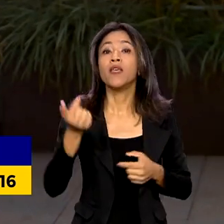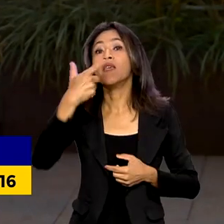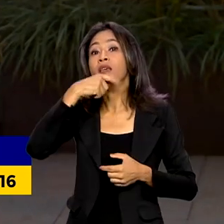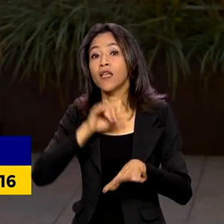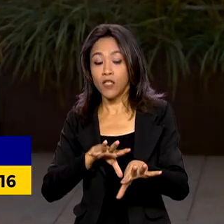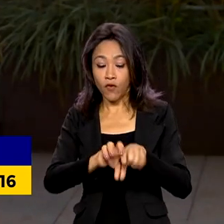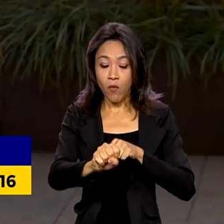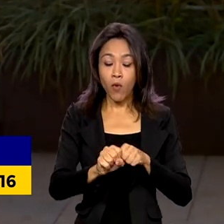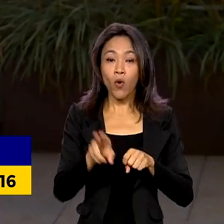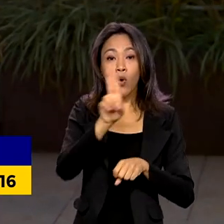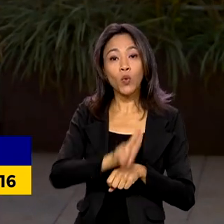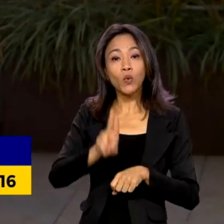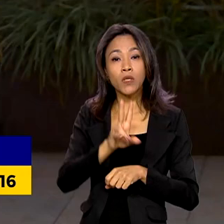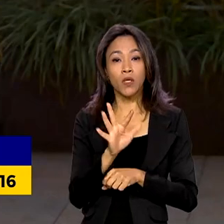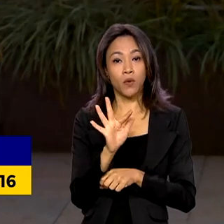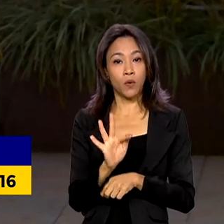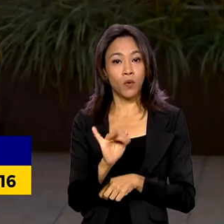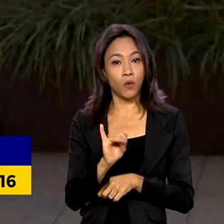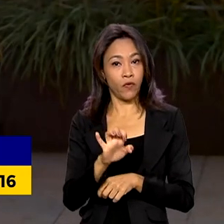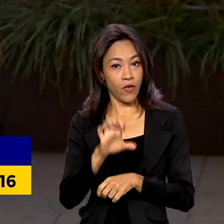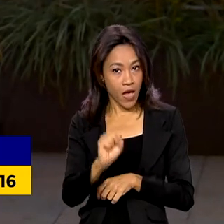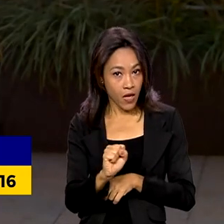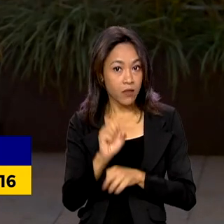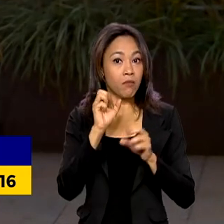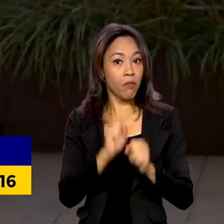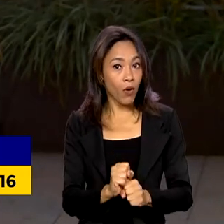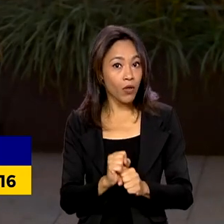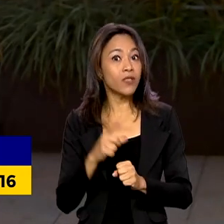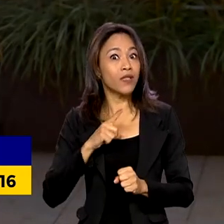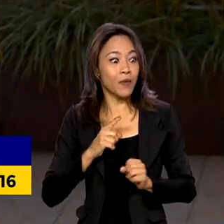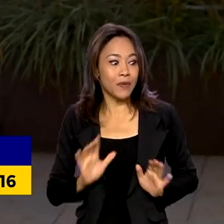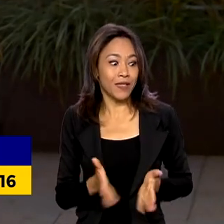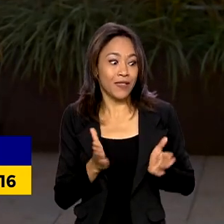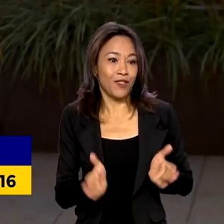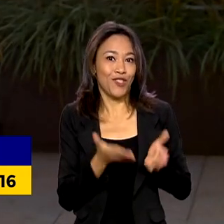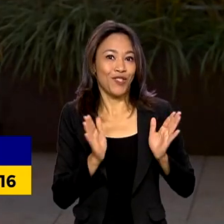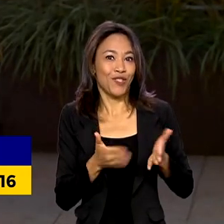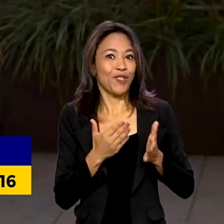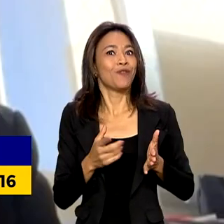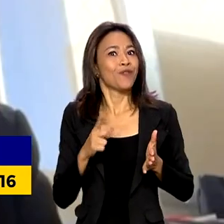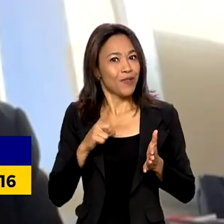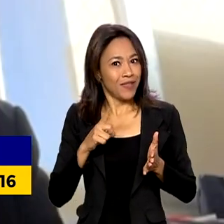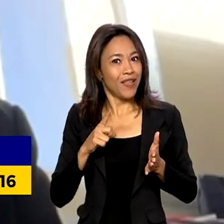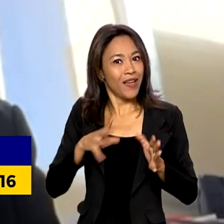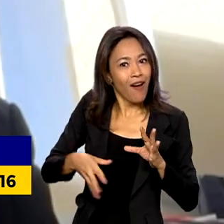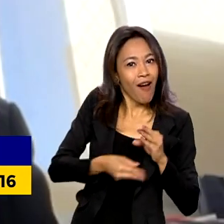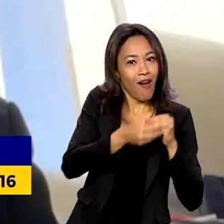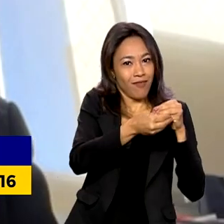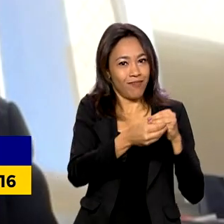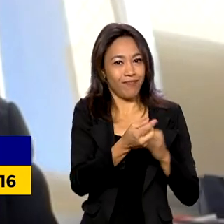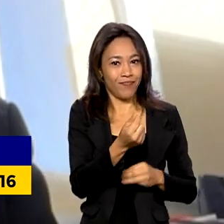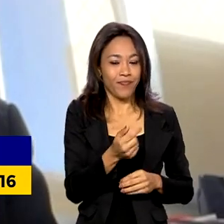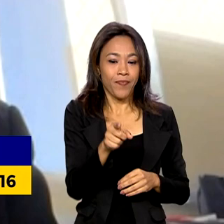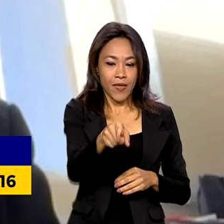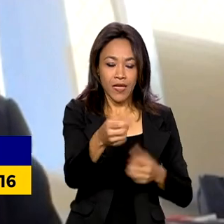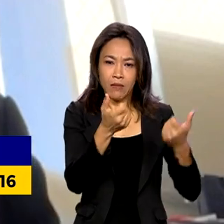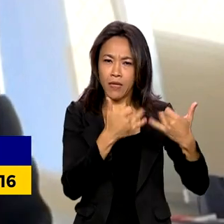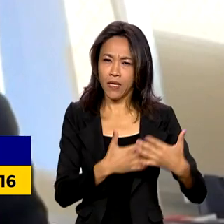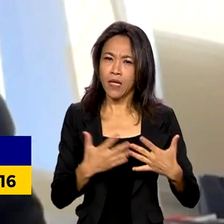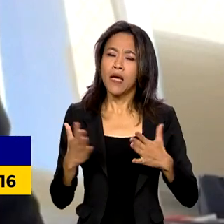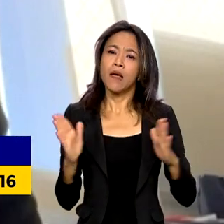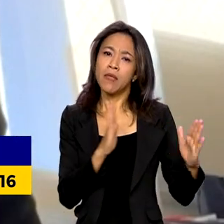Financiamento Estudantil, o FIES, poderá receber um incentivo financeiro extra. Para aqueles que completarem os 4 anos,